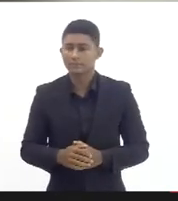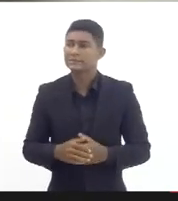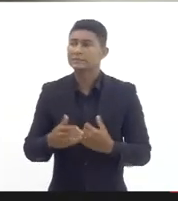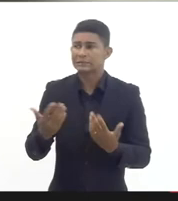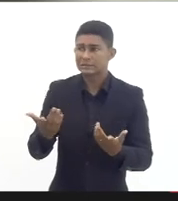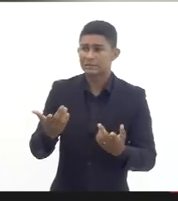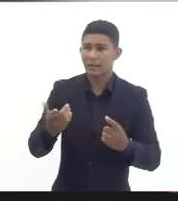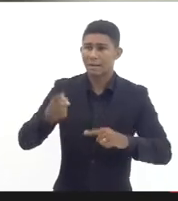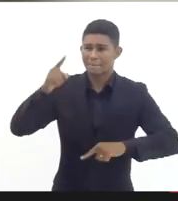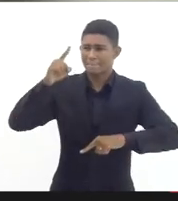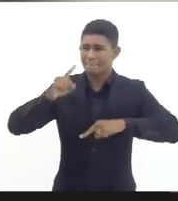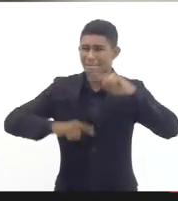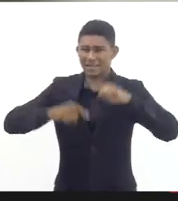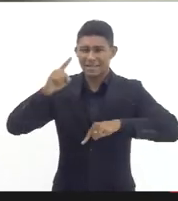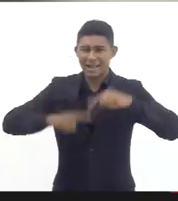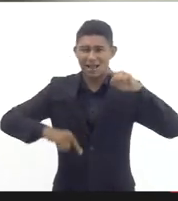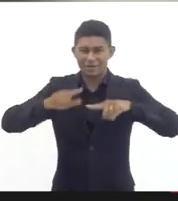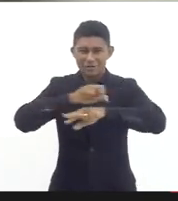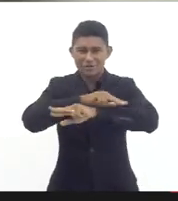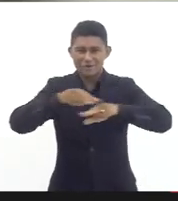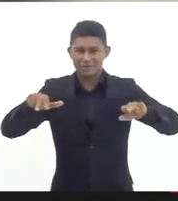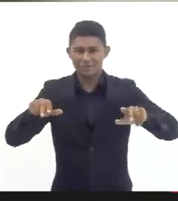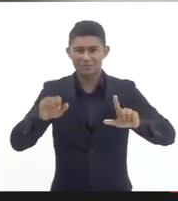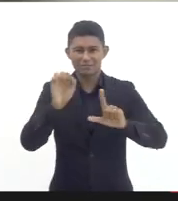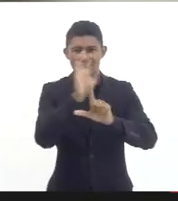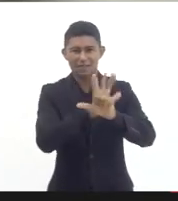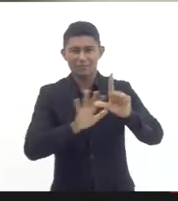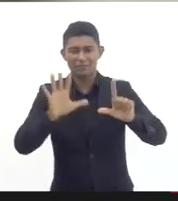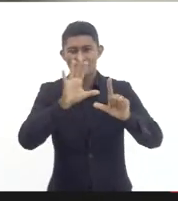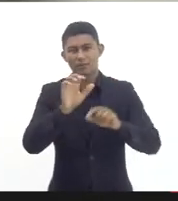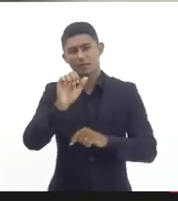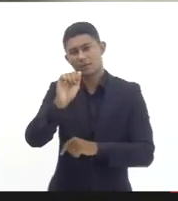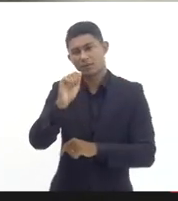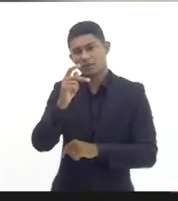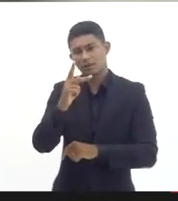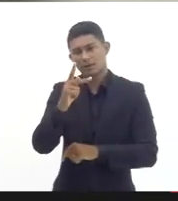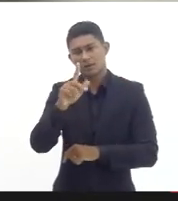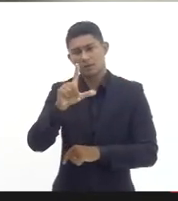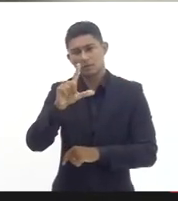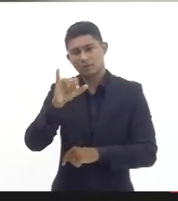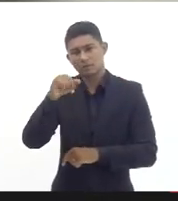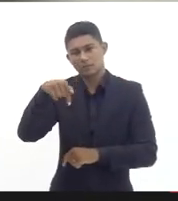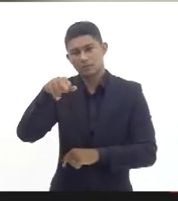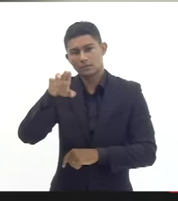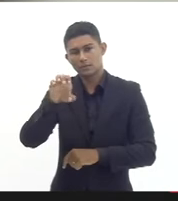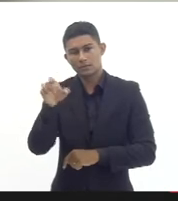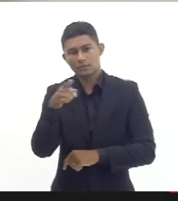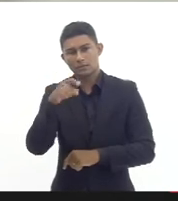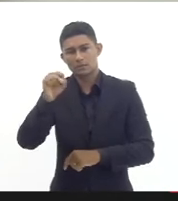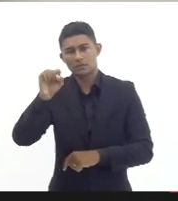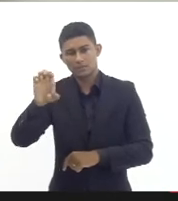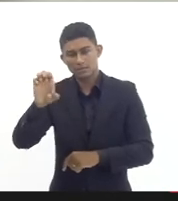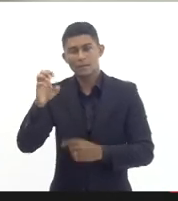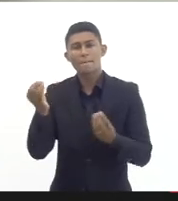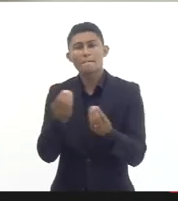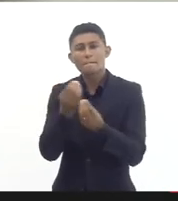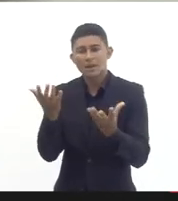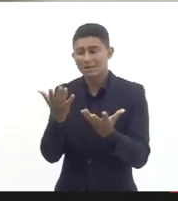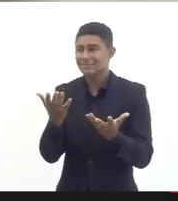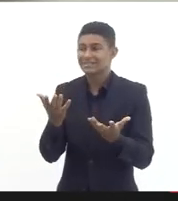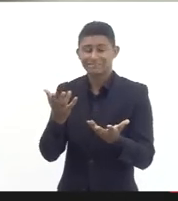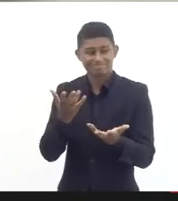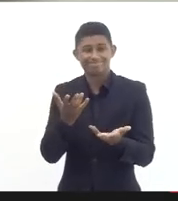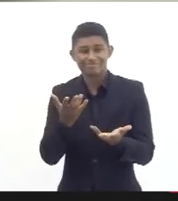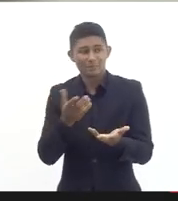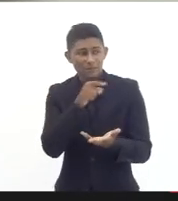materiais da plataforma Aplix para complementação da aprendizagem nessas hipóteses de ausência de